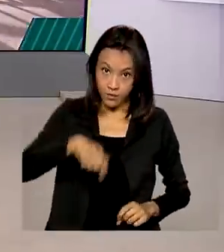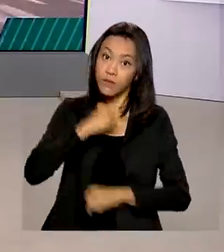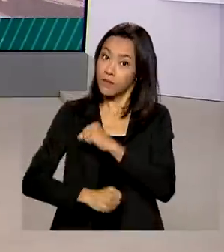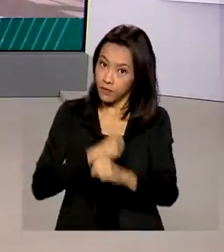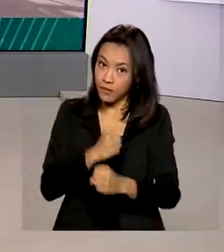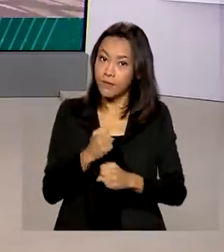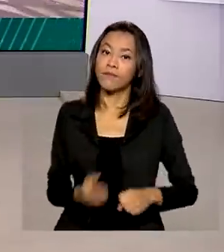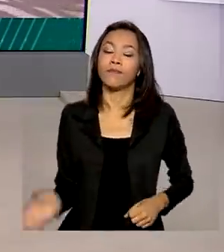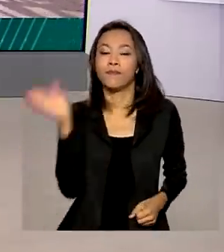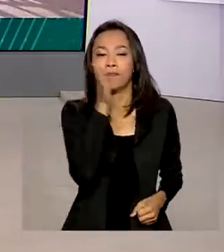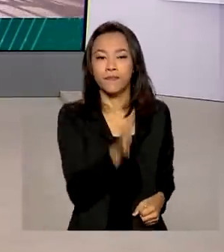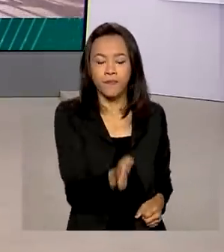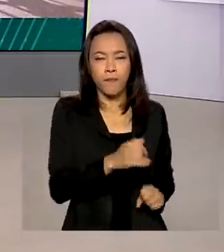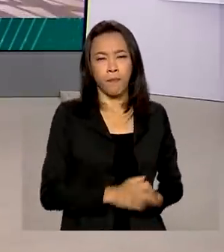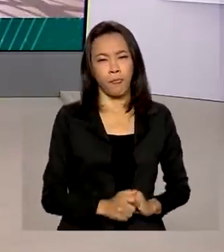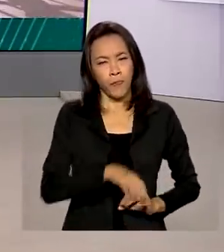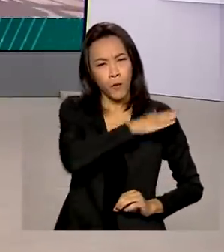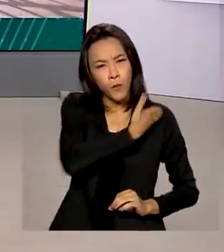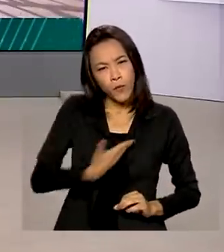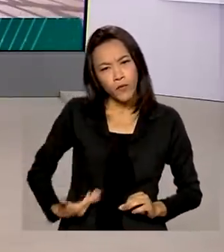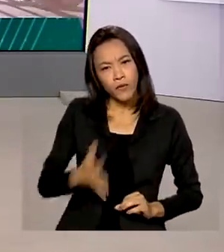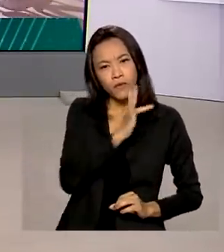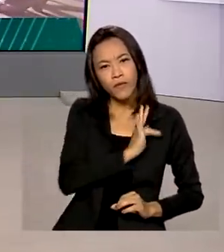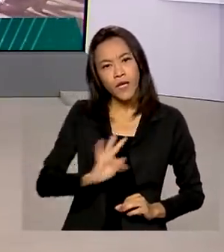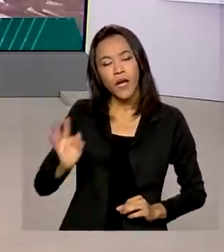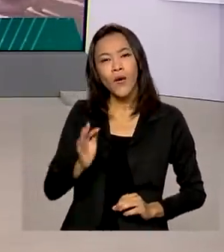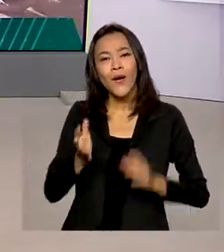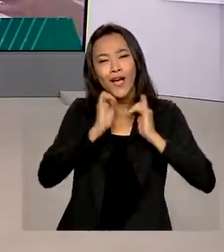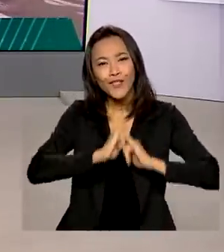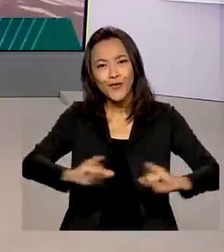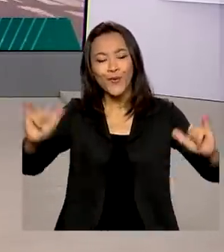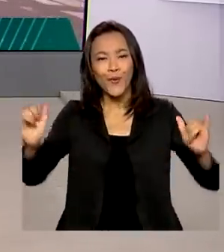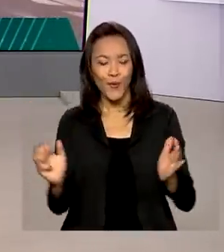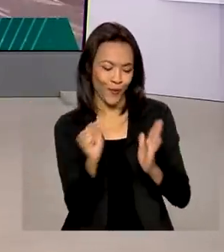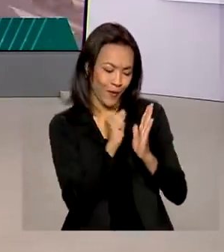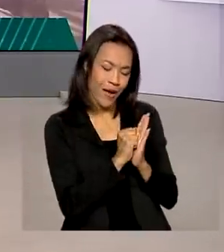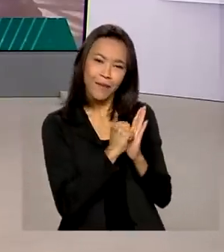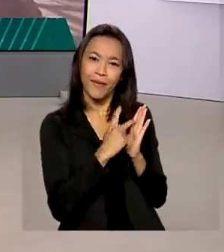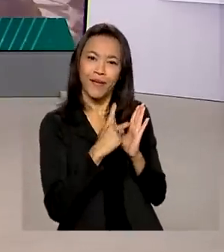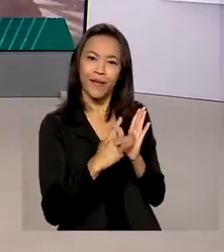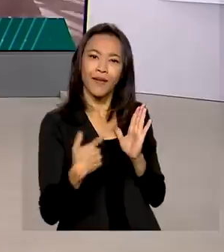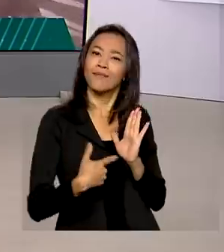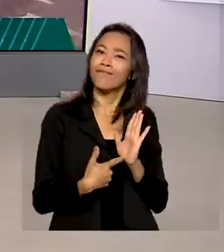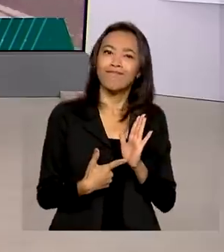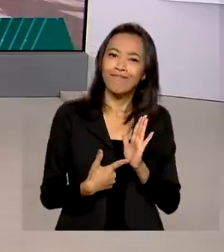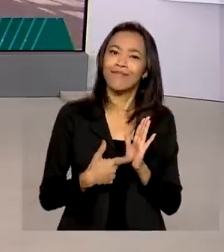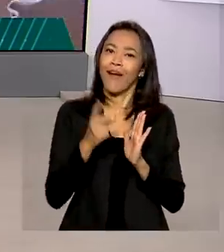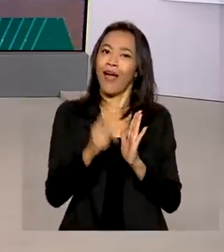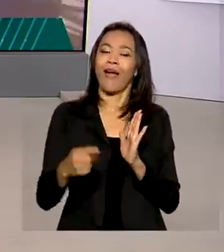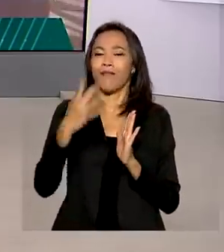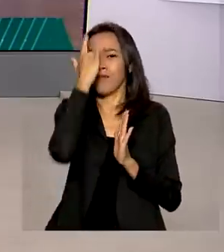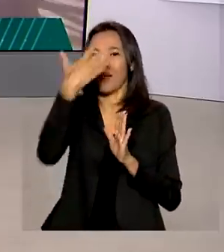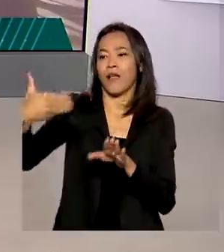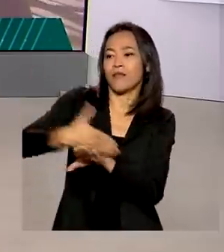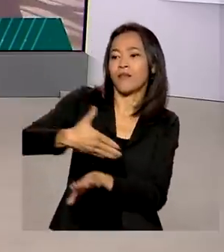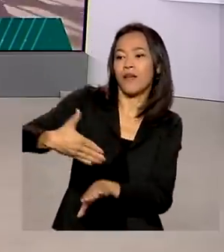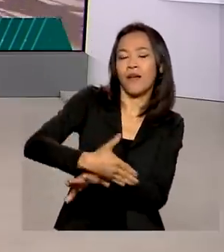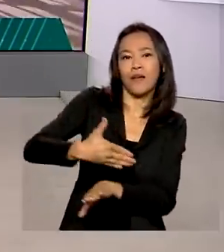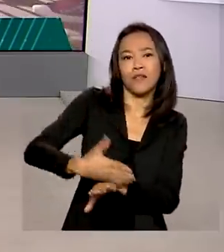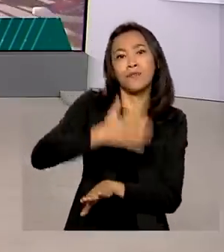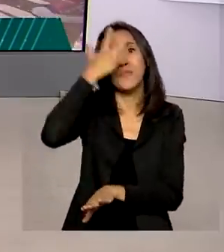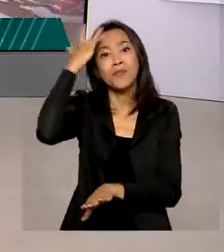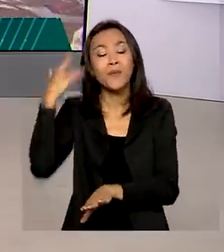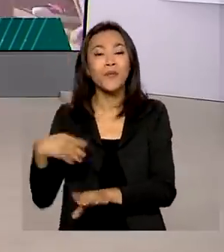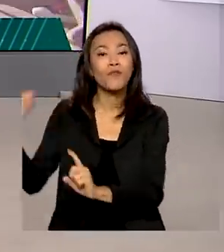O governo federal lançou uma nova versão do aplicativo Cadastro Único. A intenção é facilitar o acesso de cidadãos mais